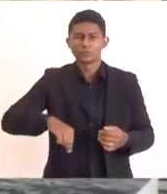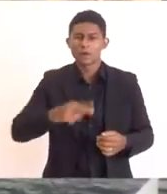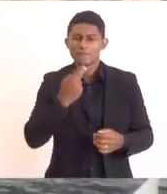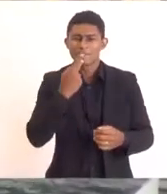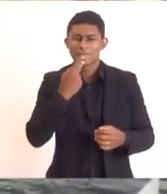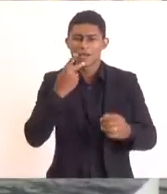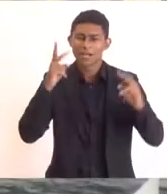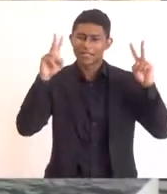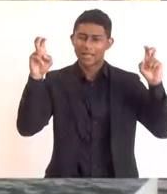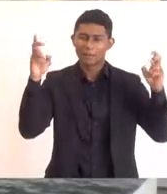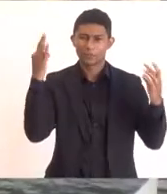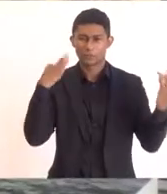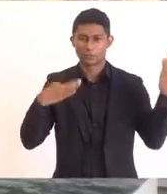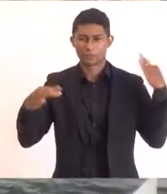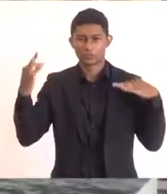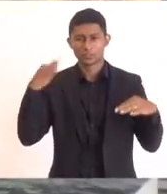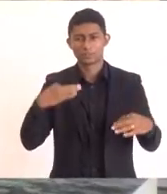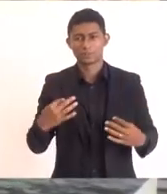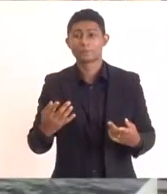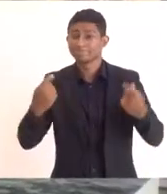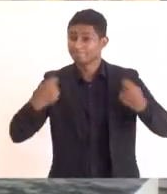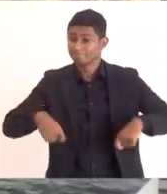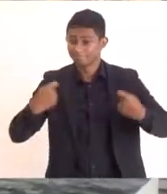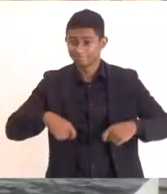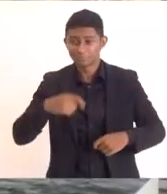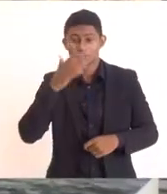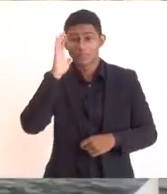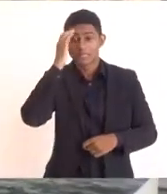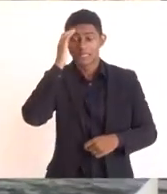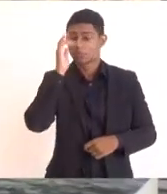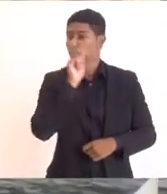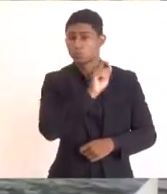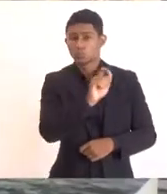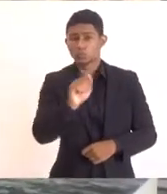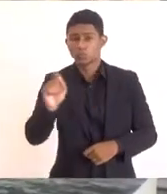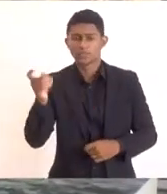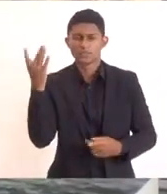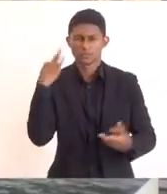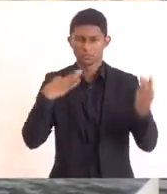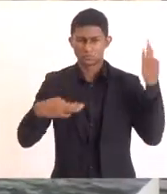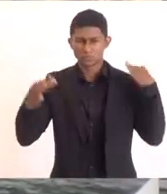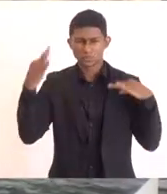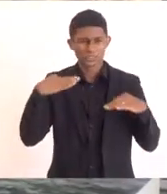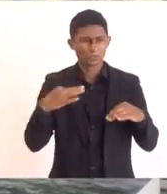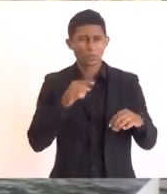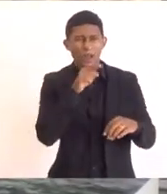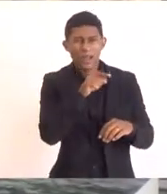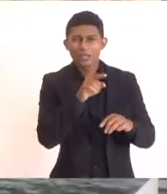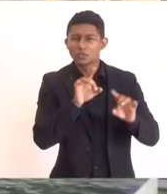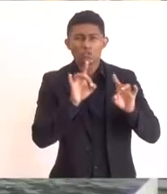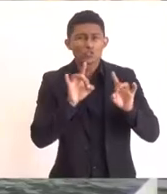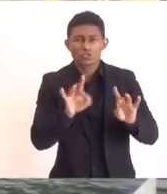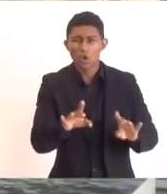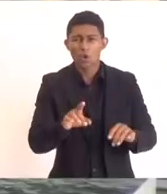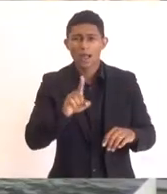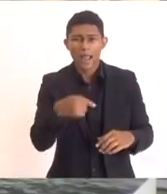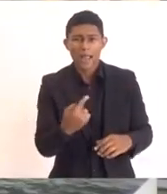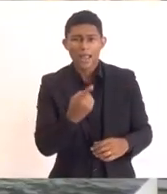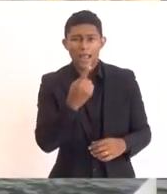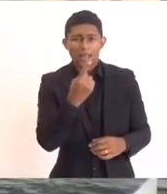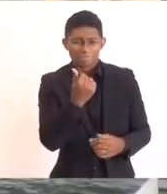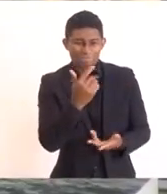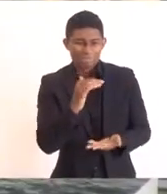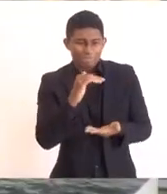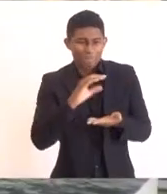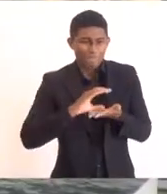turismo, nós temos que entender que o turismo não é feito apenas no investimento do turismo em si,